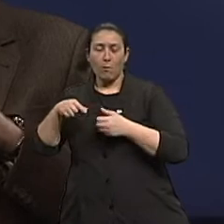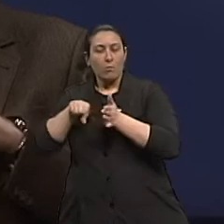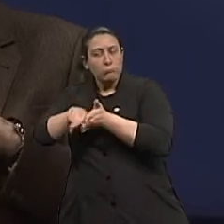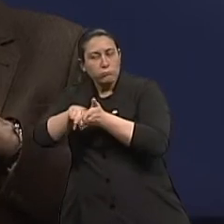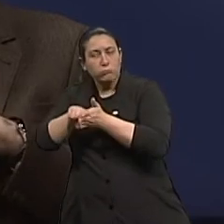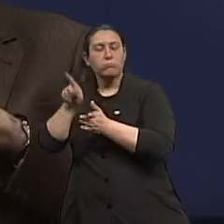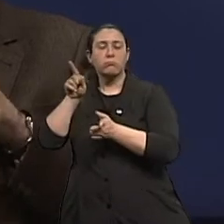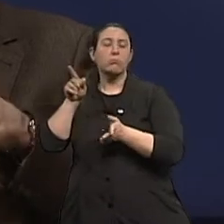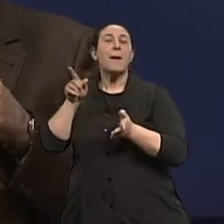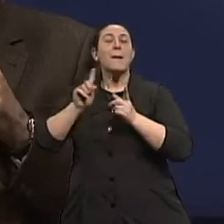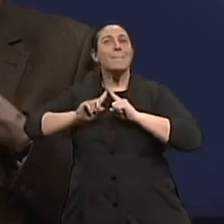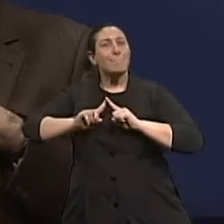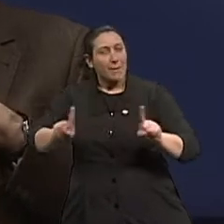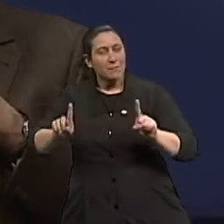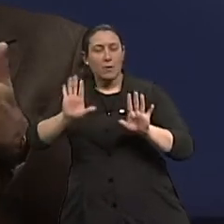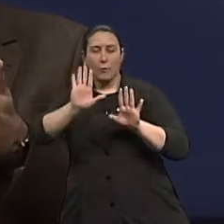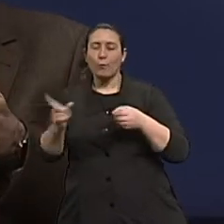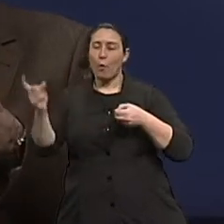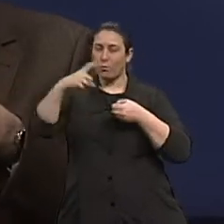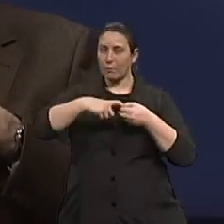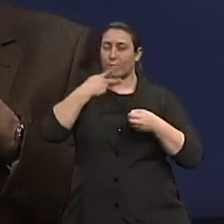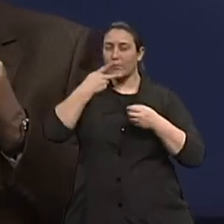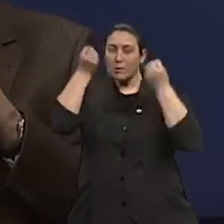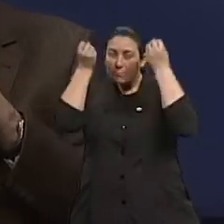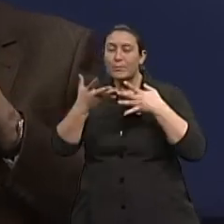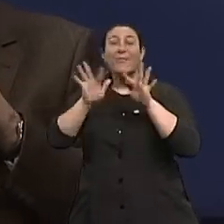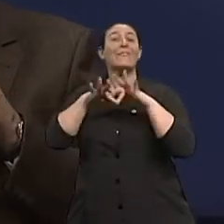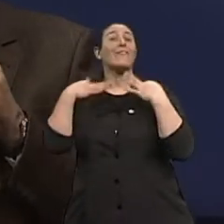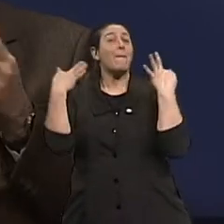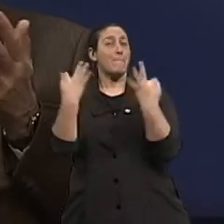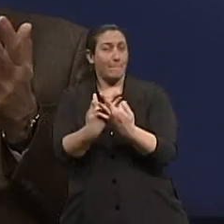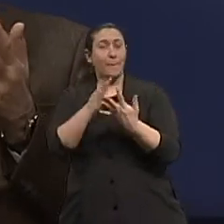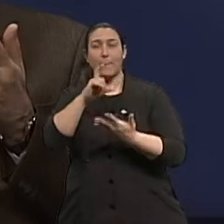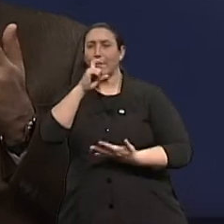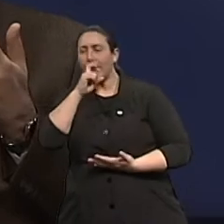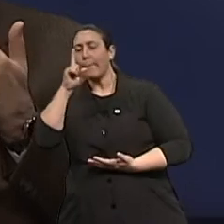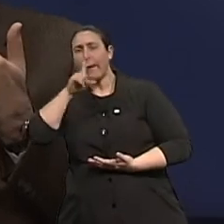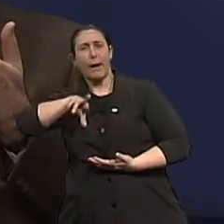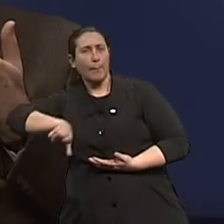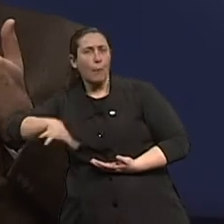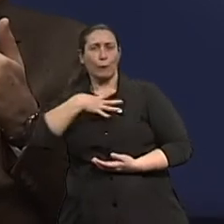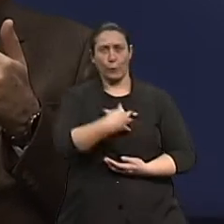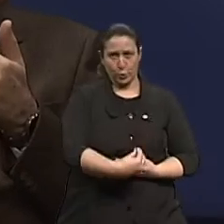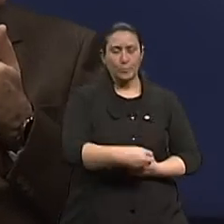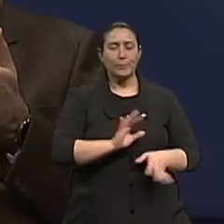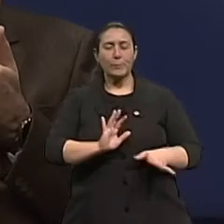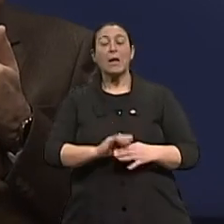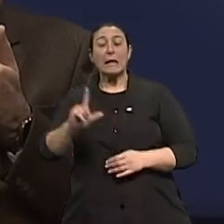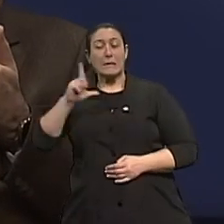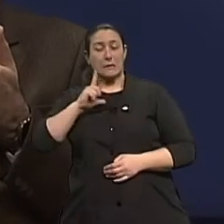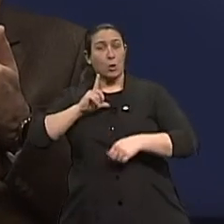informação. Claro. Mas voltando, então, à história dos familiares de primeiro grau, tendo uma história de doença